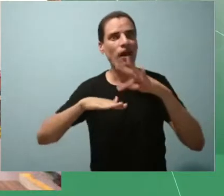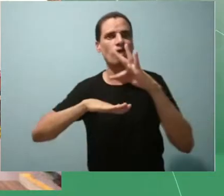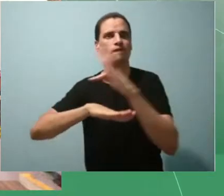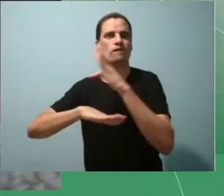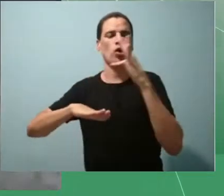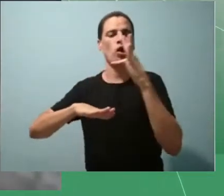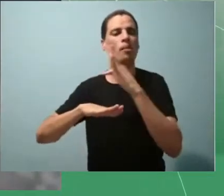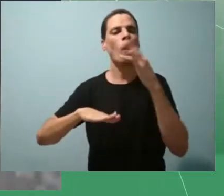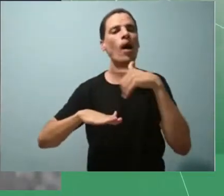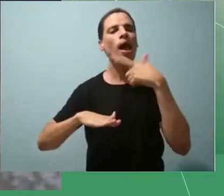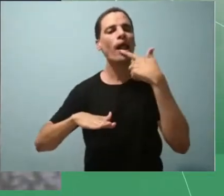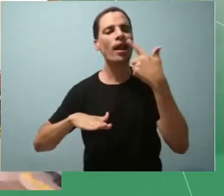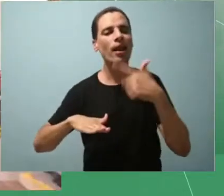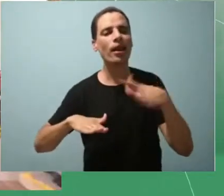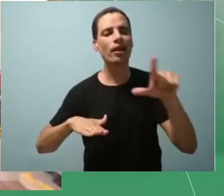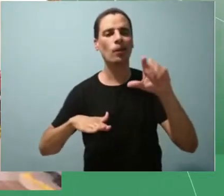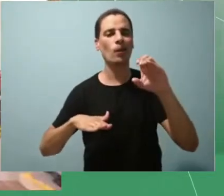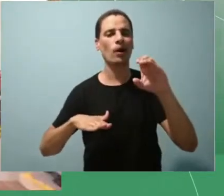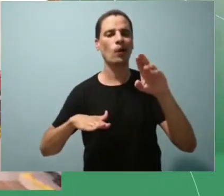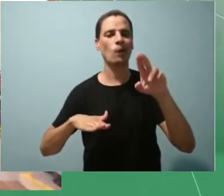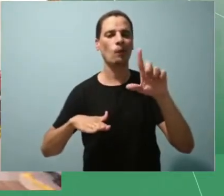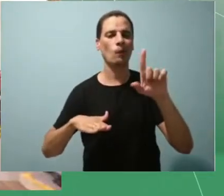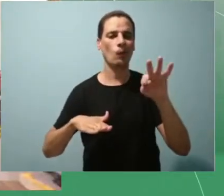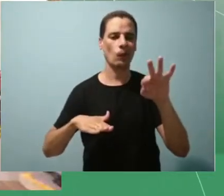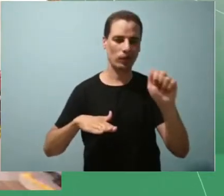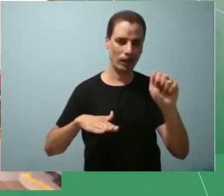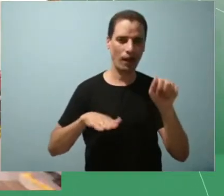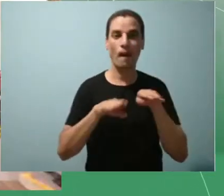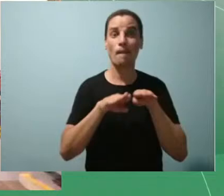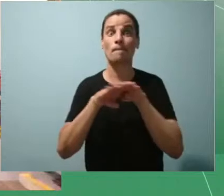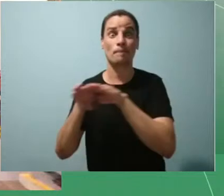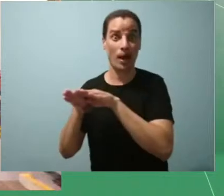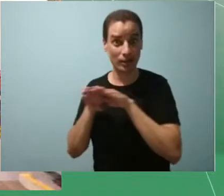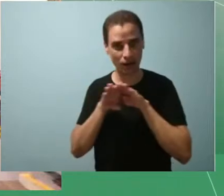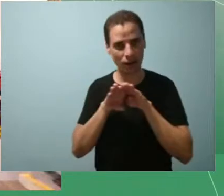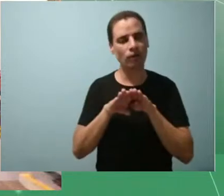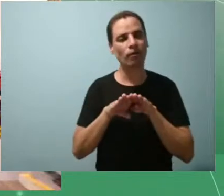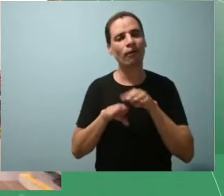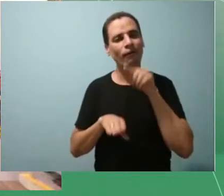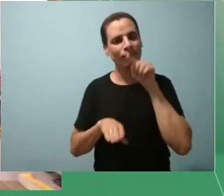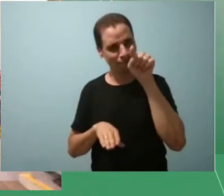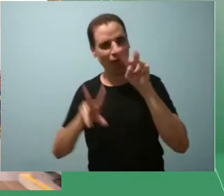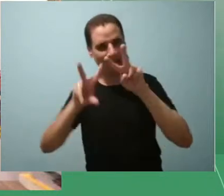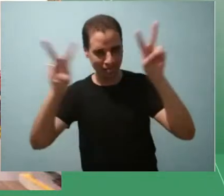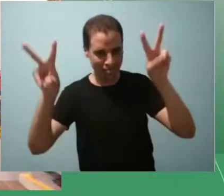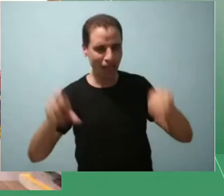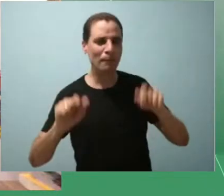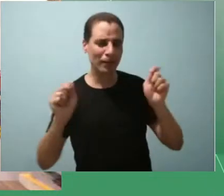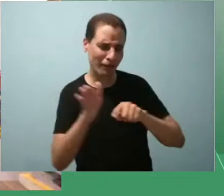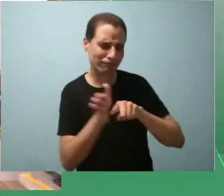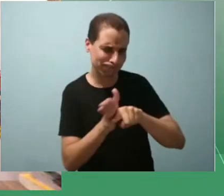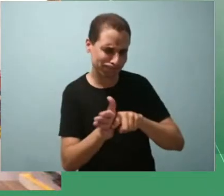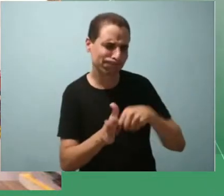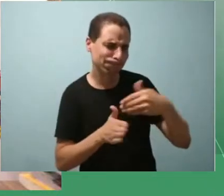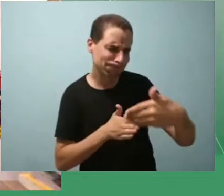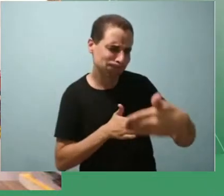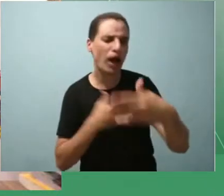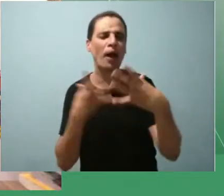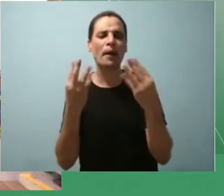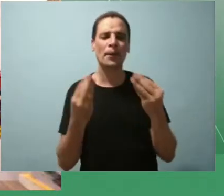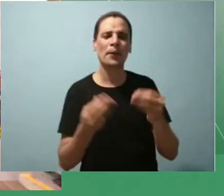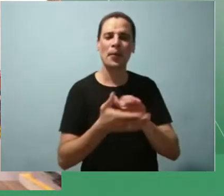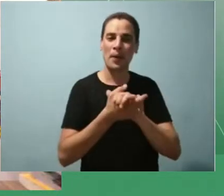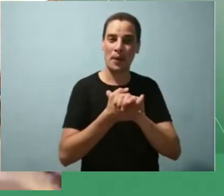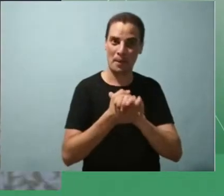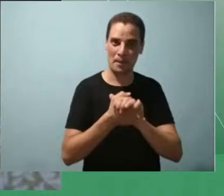pode ser muito explorado parabéns pela pesquisa e desejo todo sucesso viu parabéns pela temática